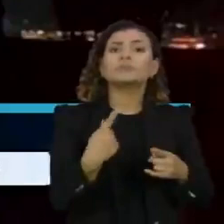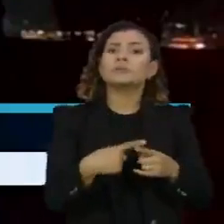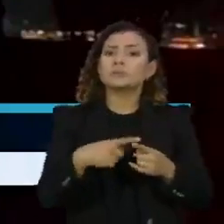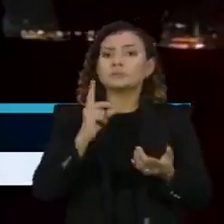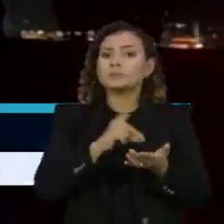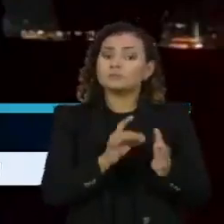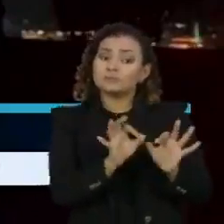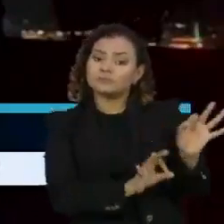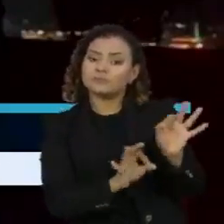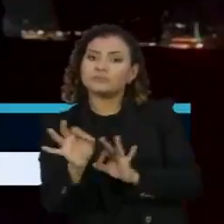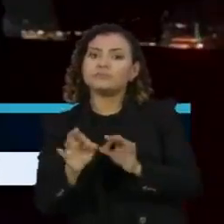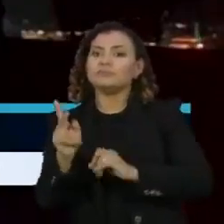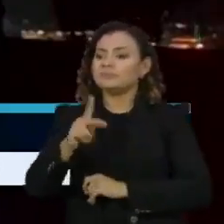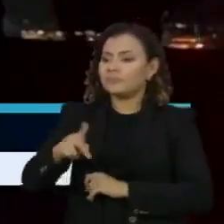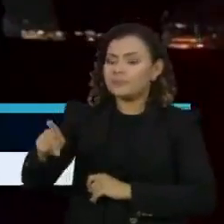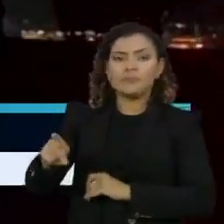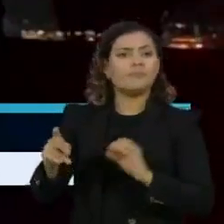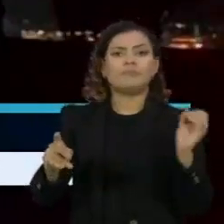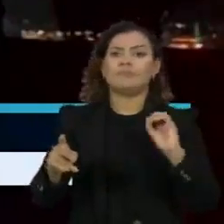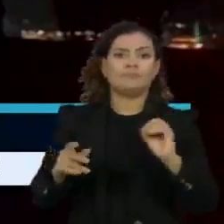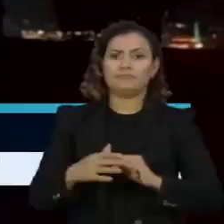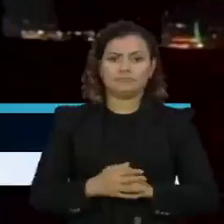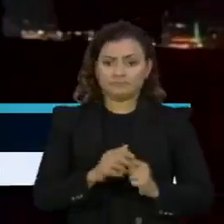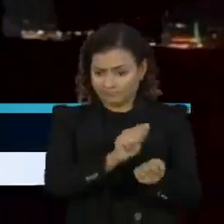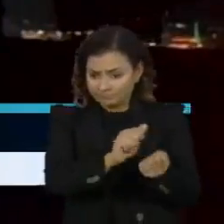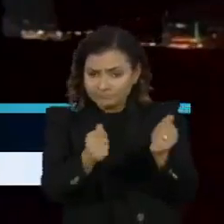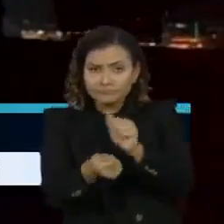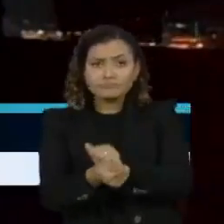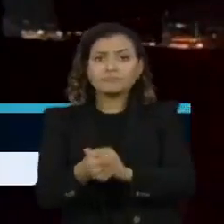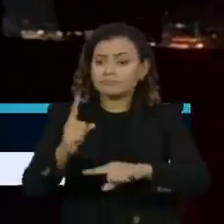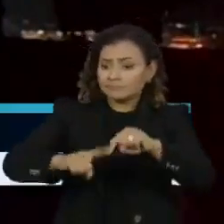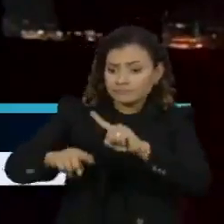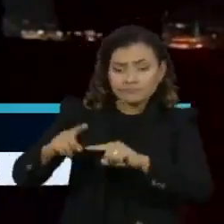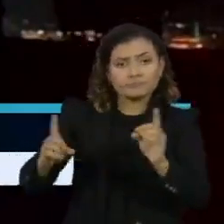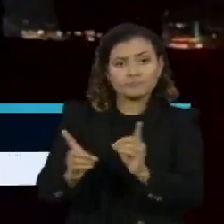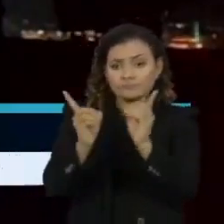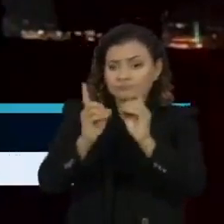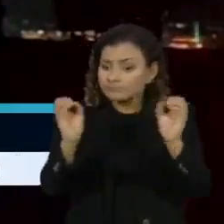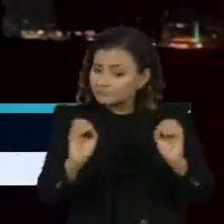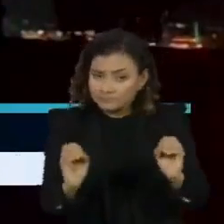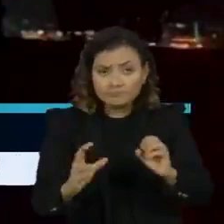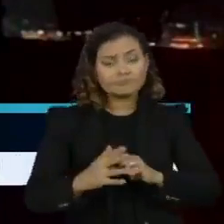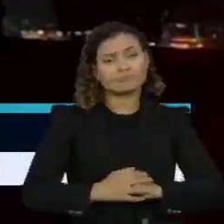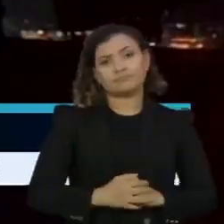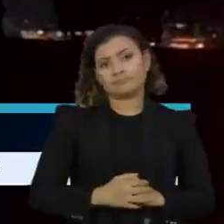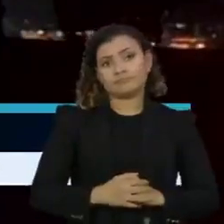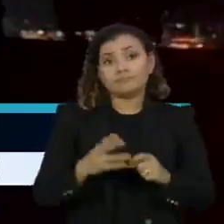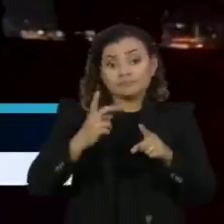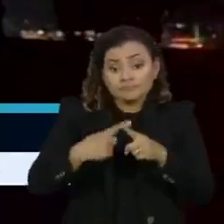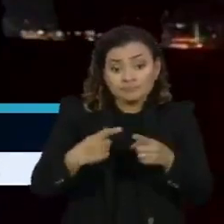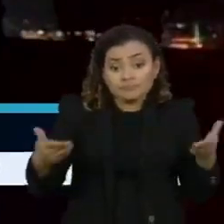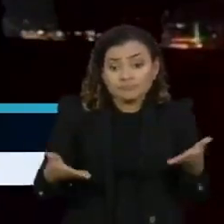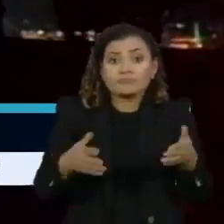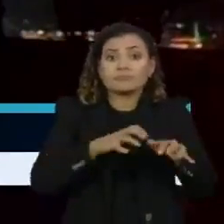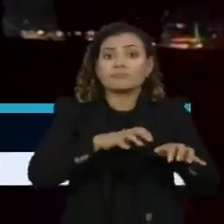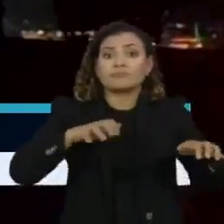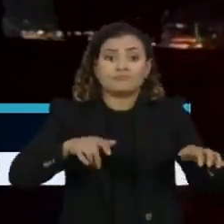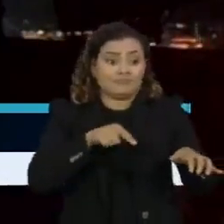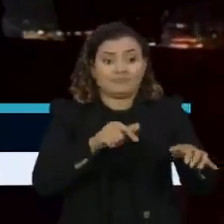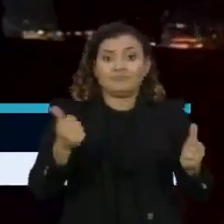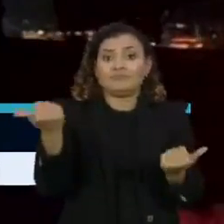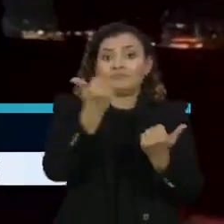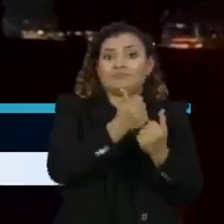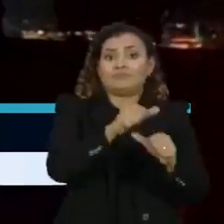não preparamos os professores, não adequamos os materiais didáticos para essa finalidade.